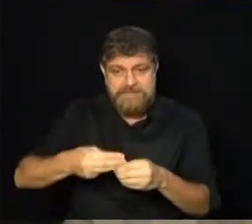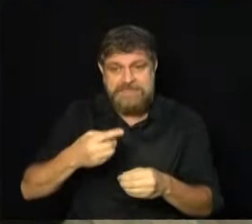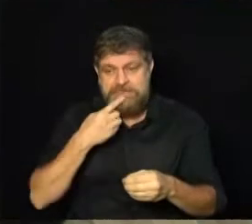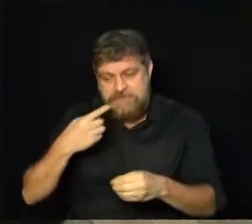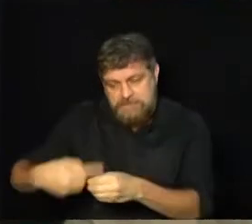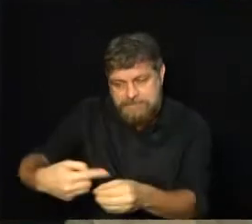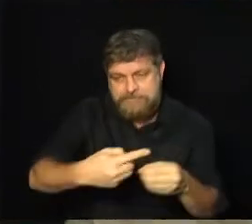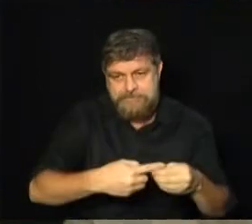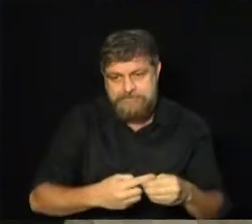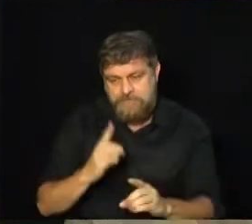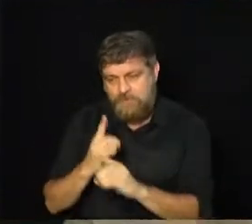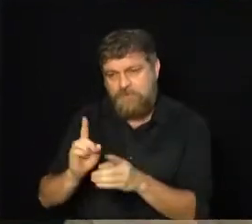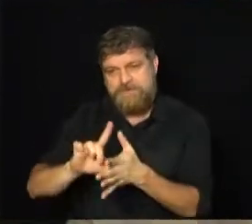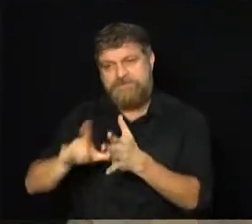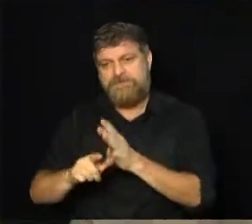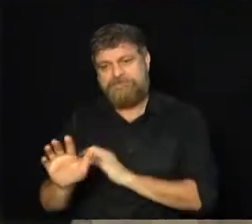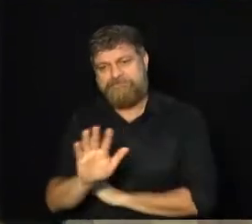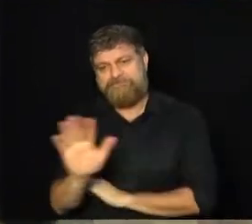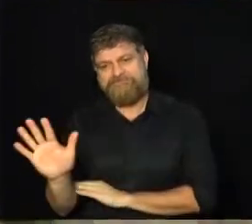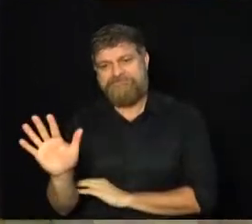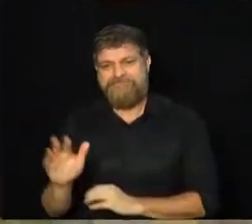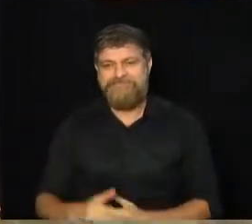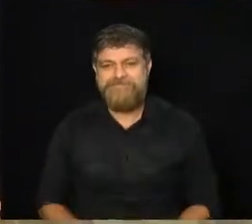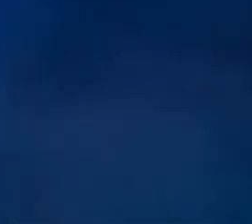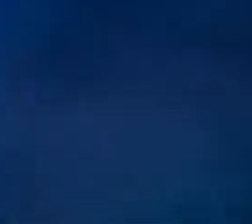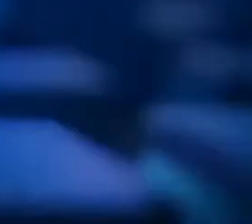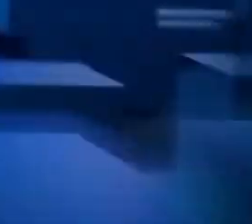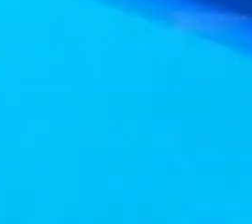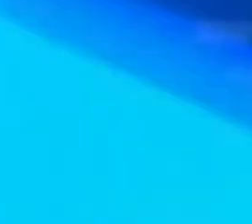região. Até lá. Até. Até.